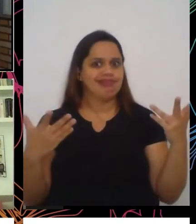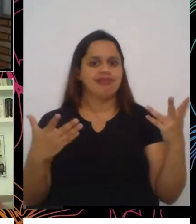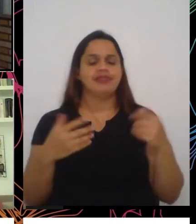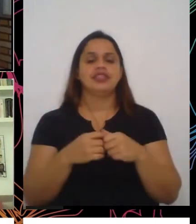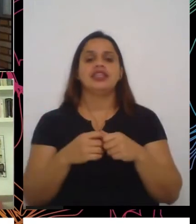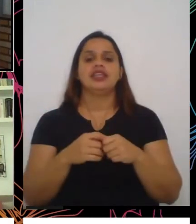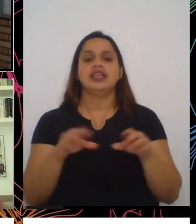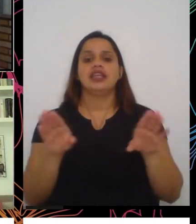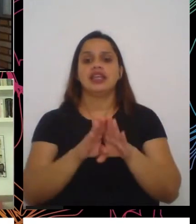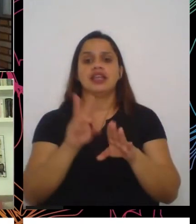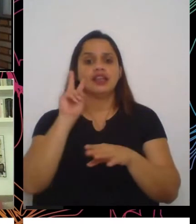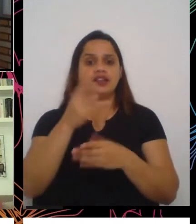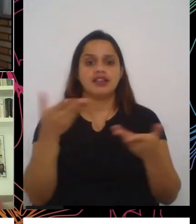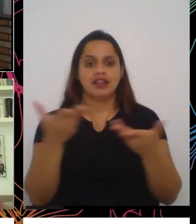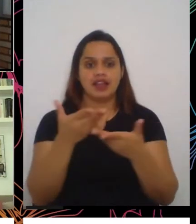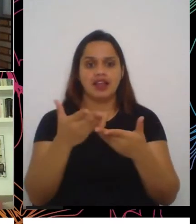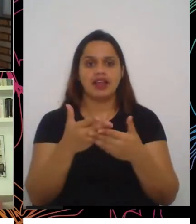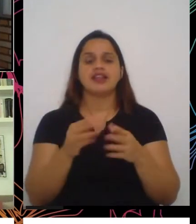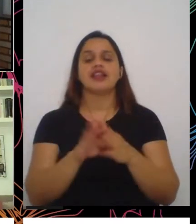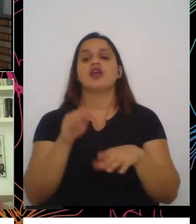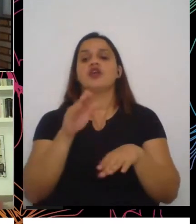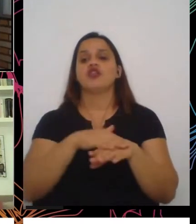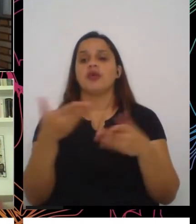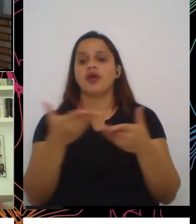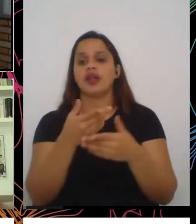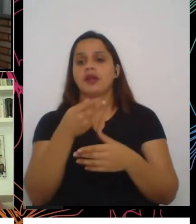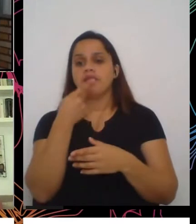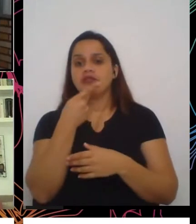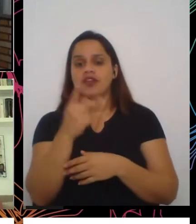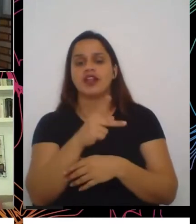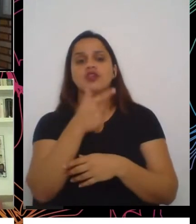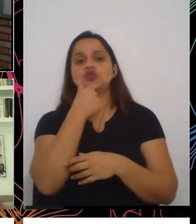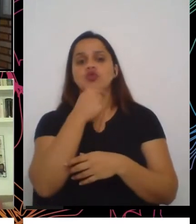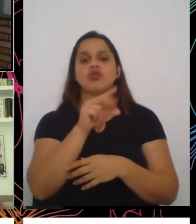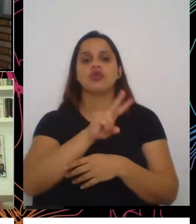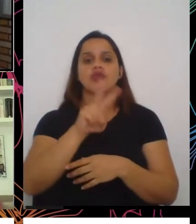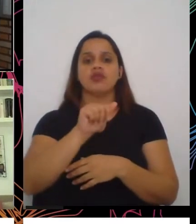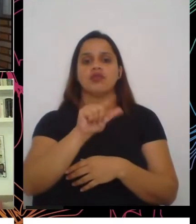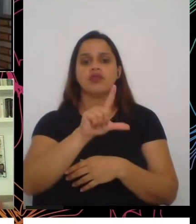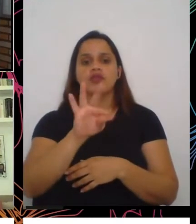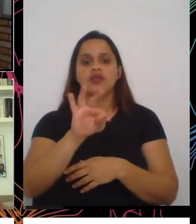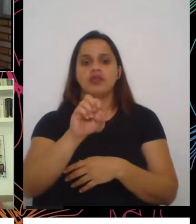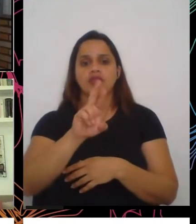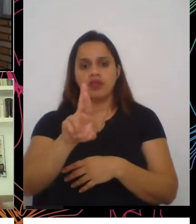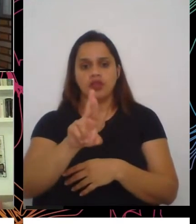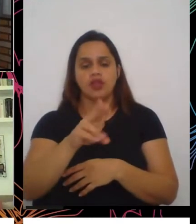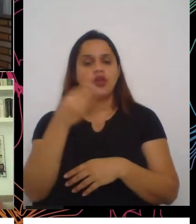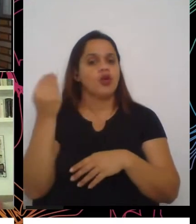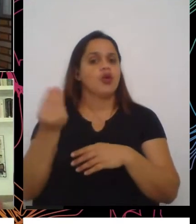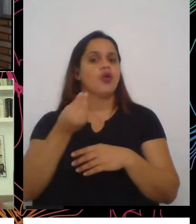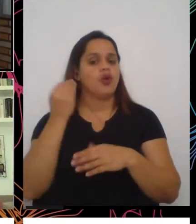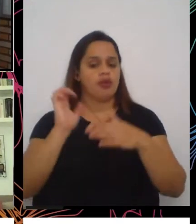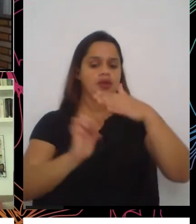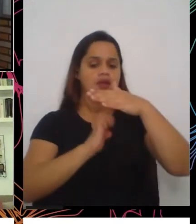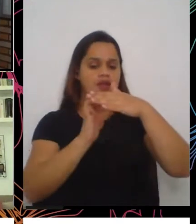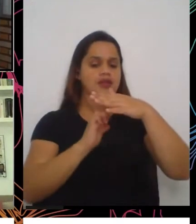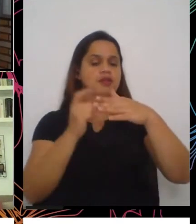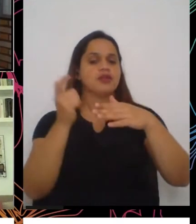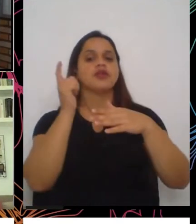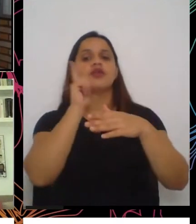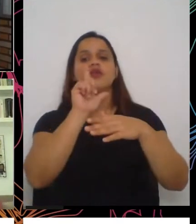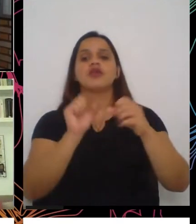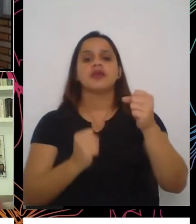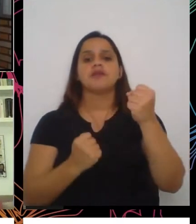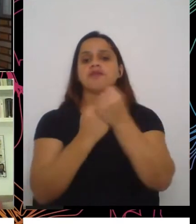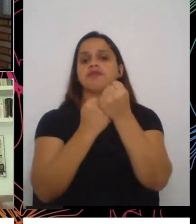chamo agora na conversa um Walter, Walter, como que as empresas podem contribuir com esse combate a fome,